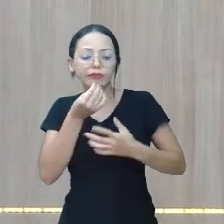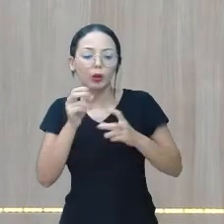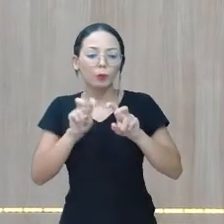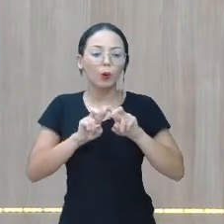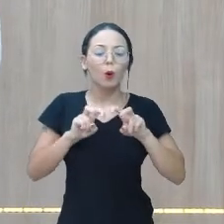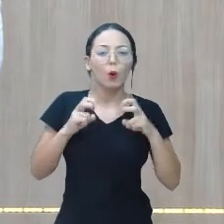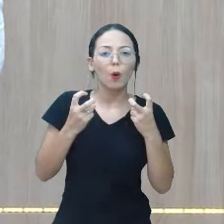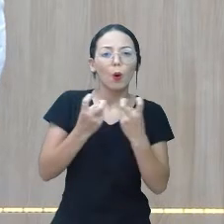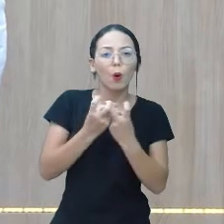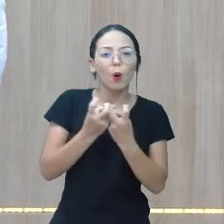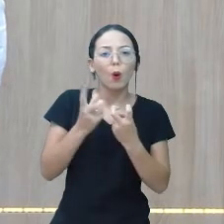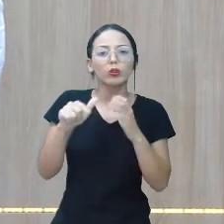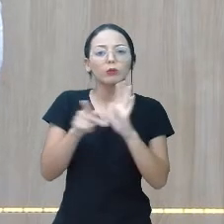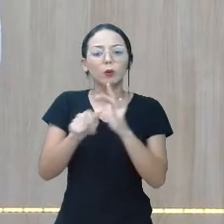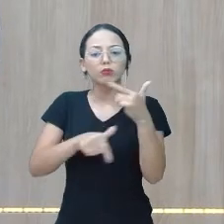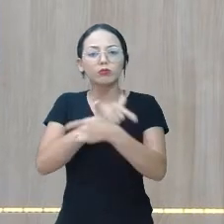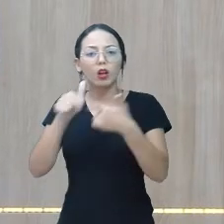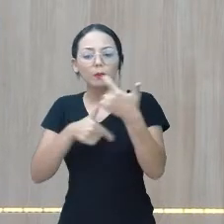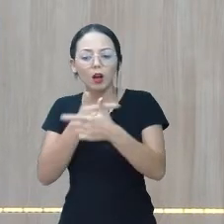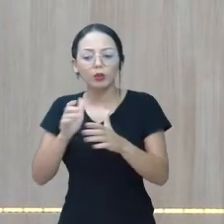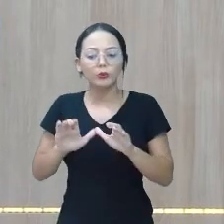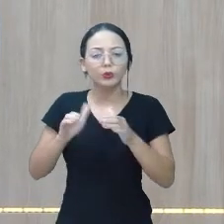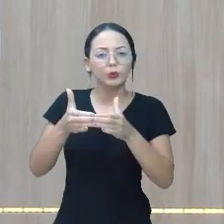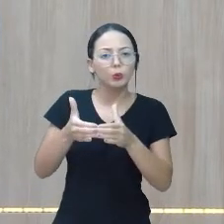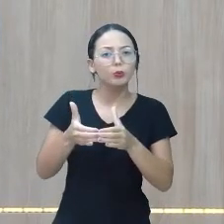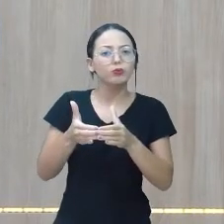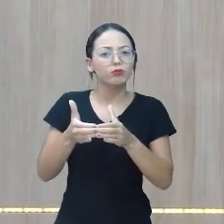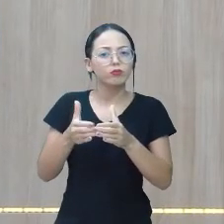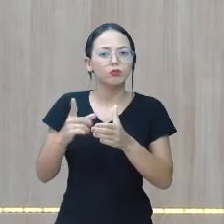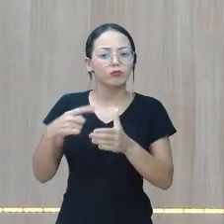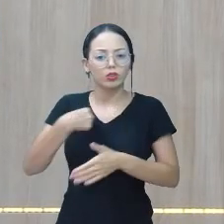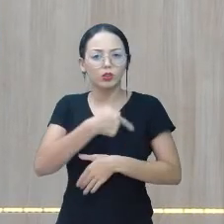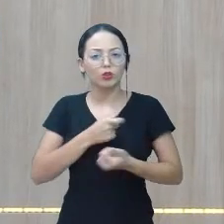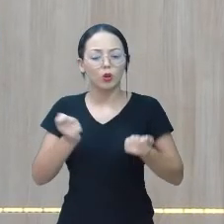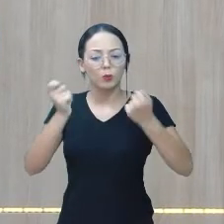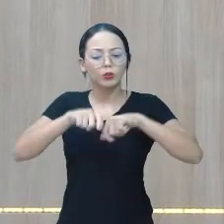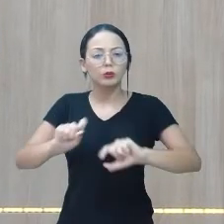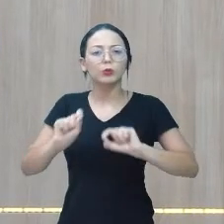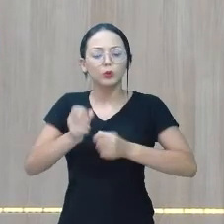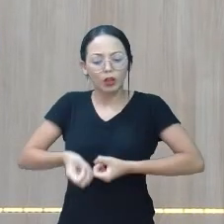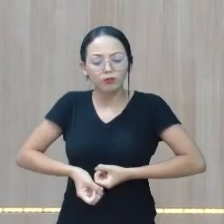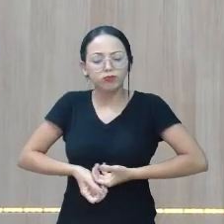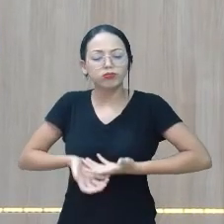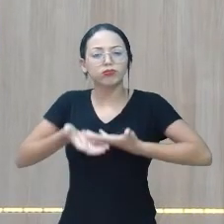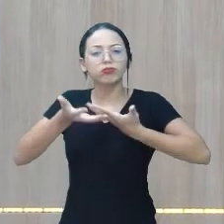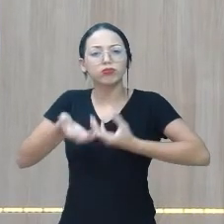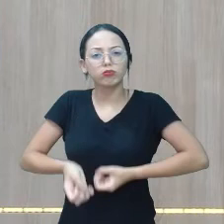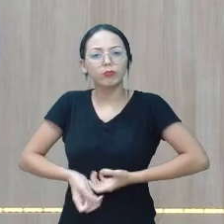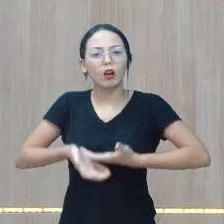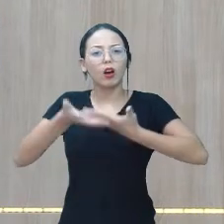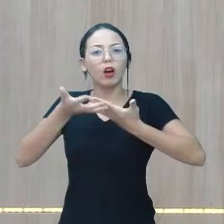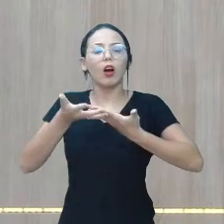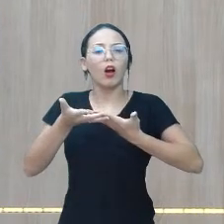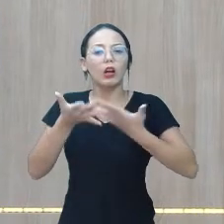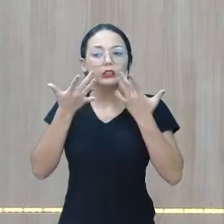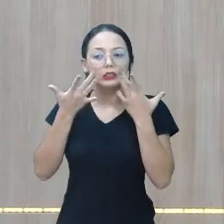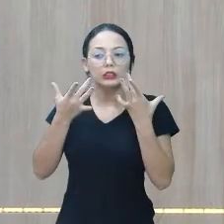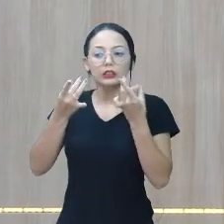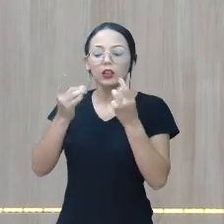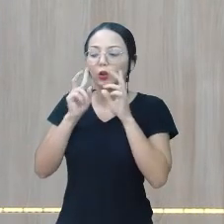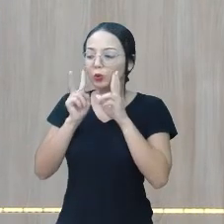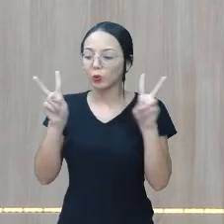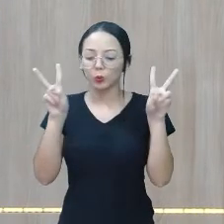conversa, é num trabalho em grupo, que podemos expressar e estar atento ao que está